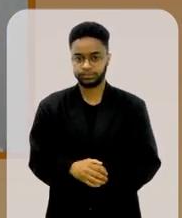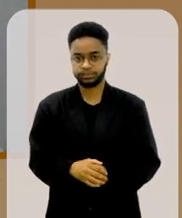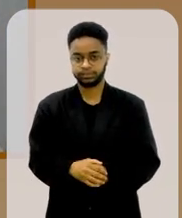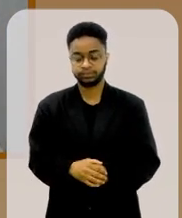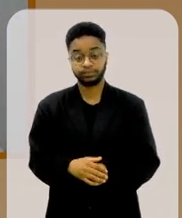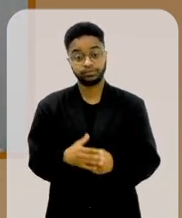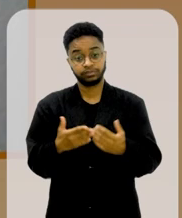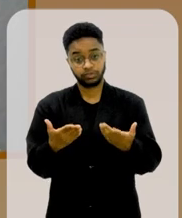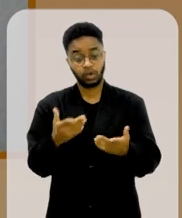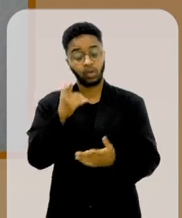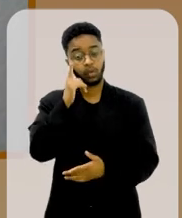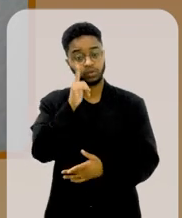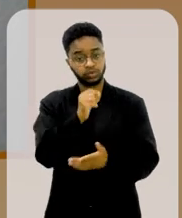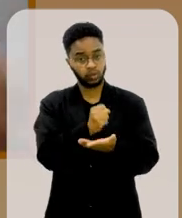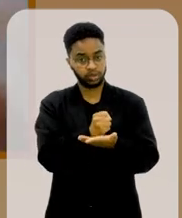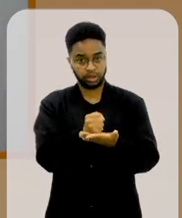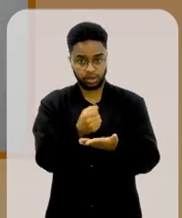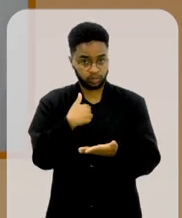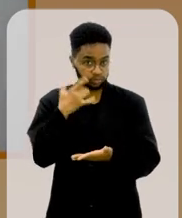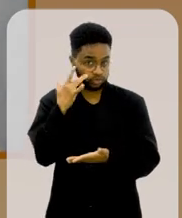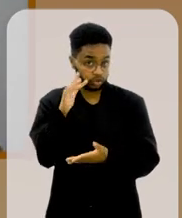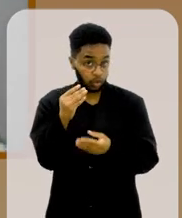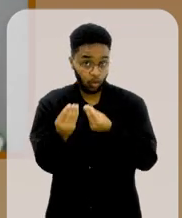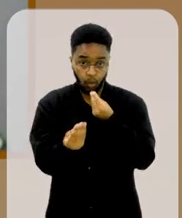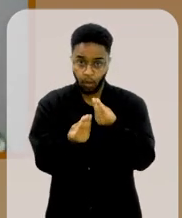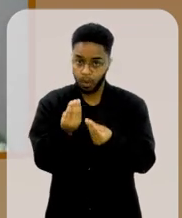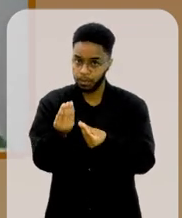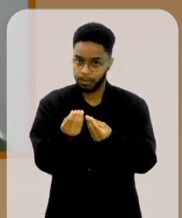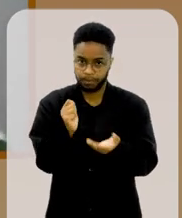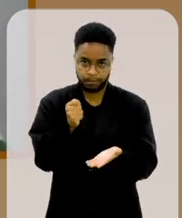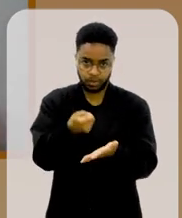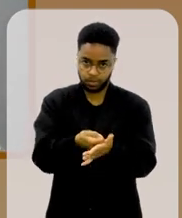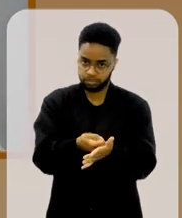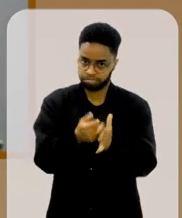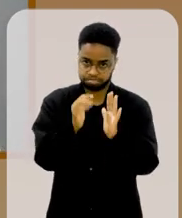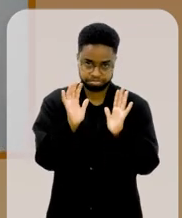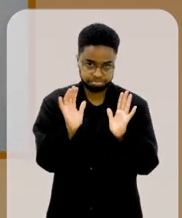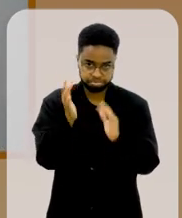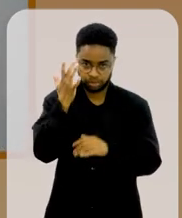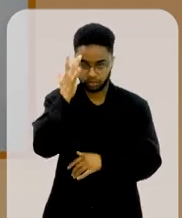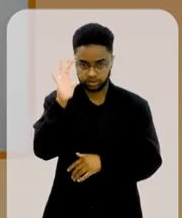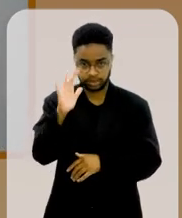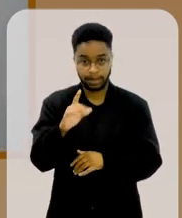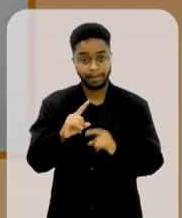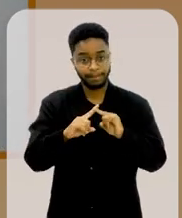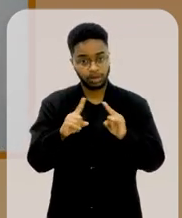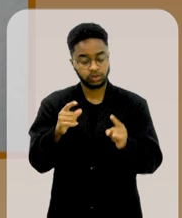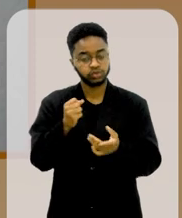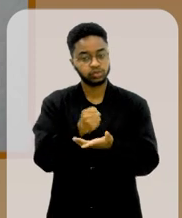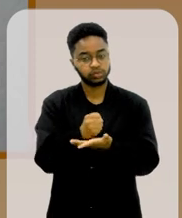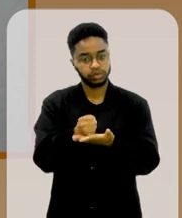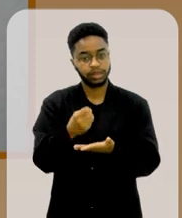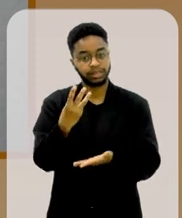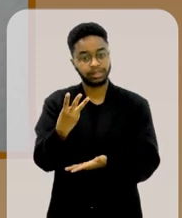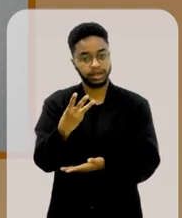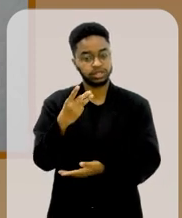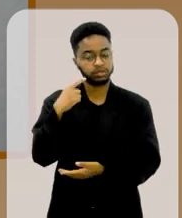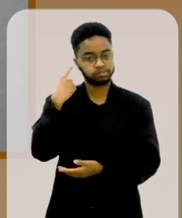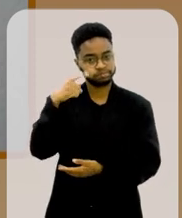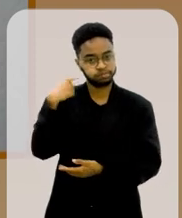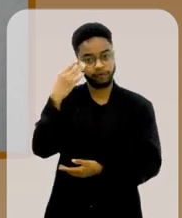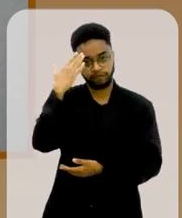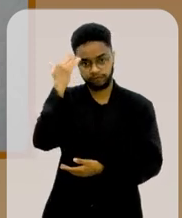ele conseguiu contratar, eu não sei com que recursos, mas três advogados de